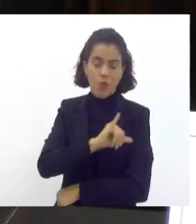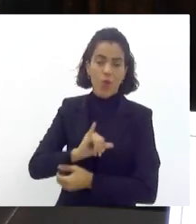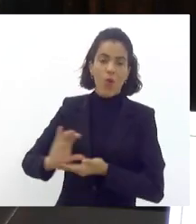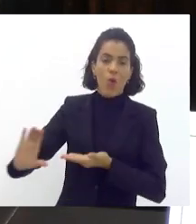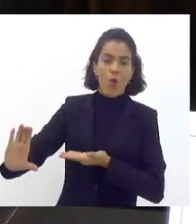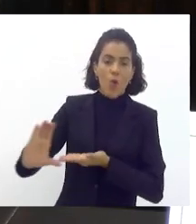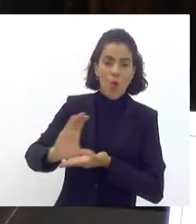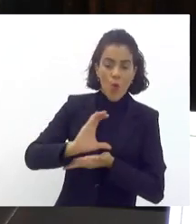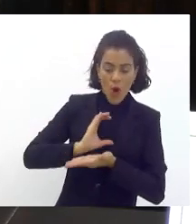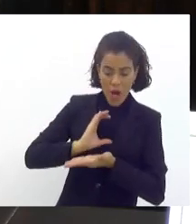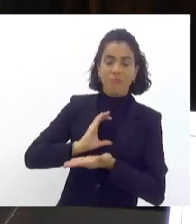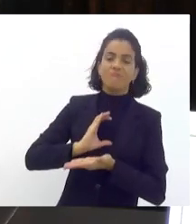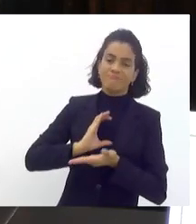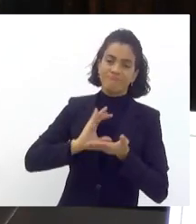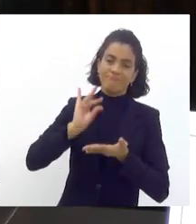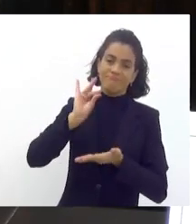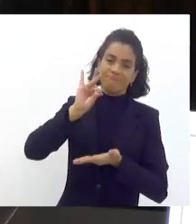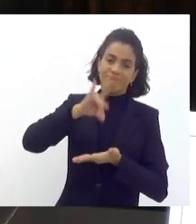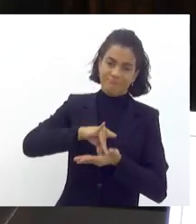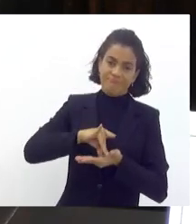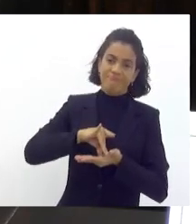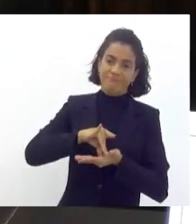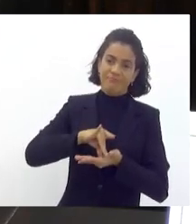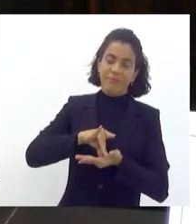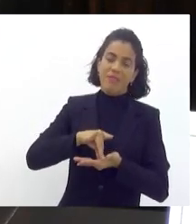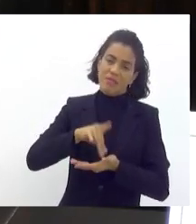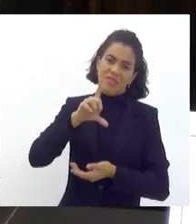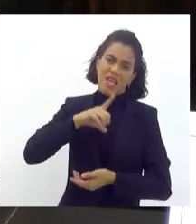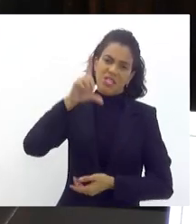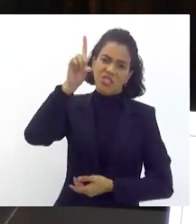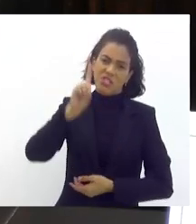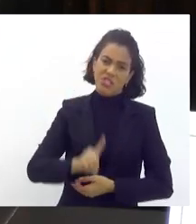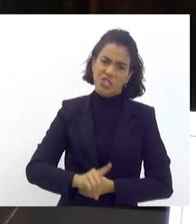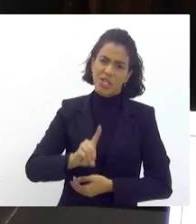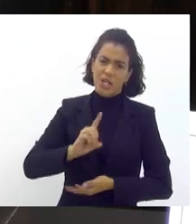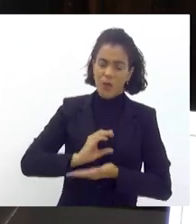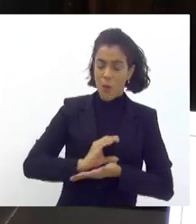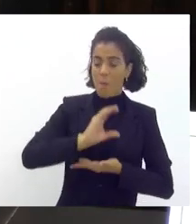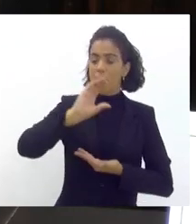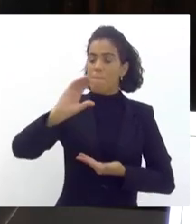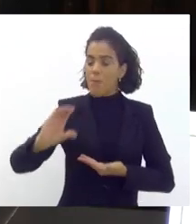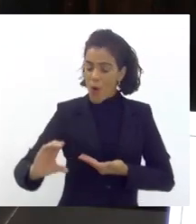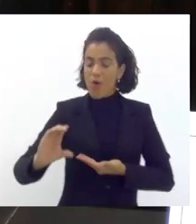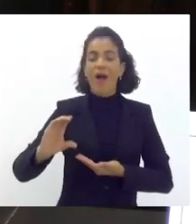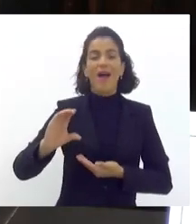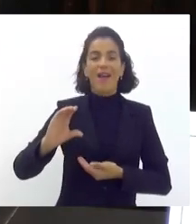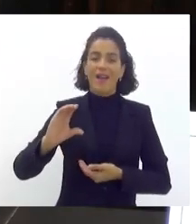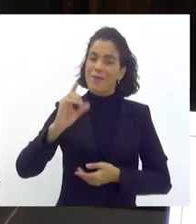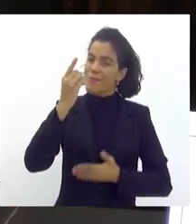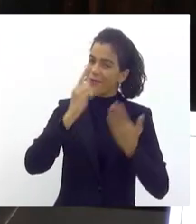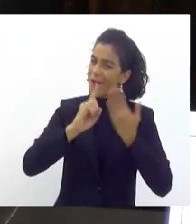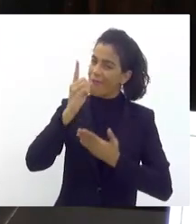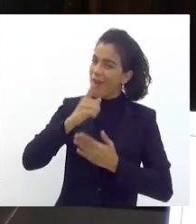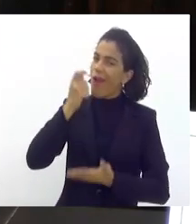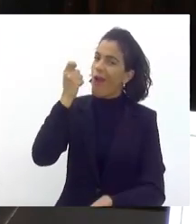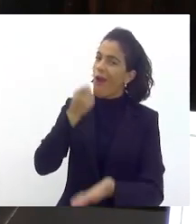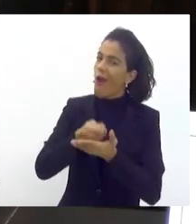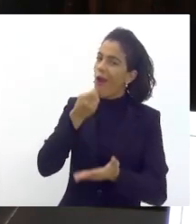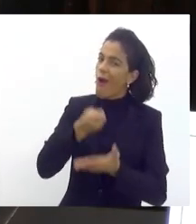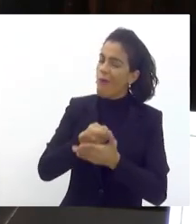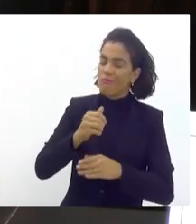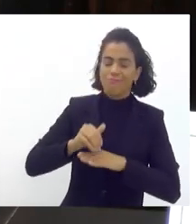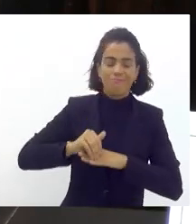então de fato o que eles tem de direito a dar para o carnaval não é mais obrigação Rodrigo Amorim